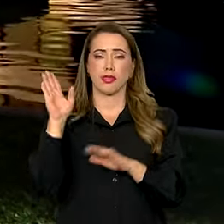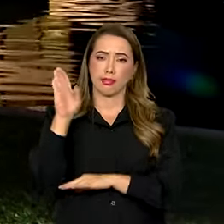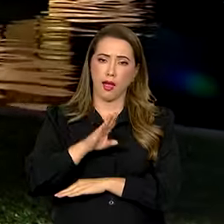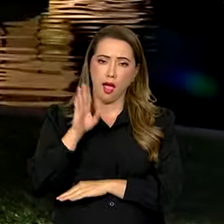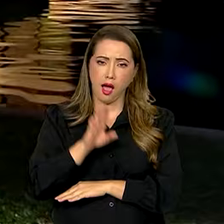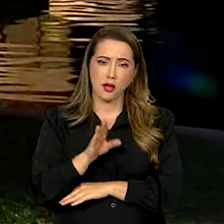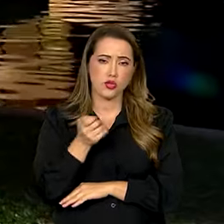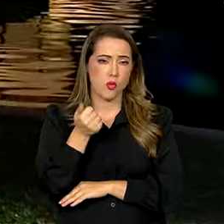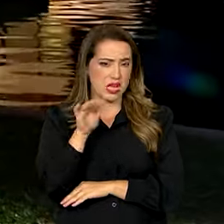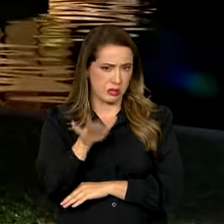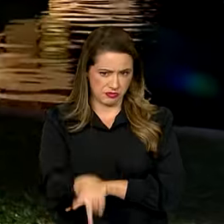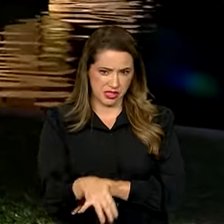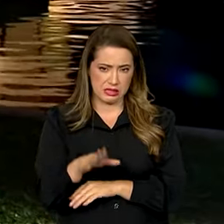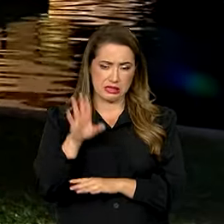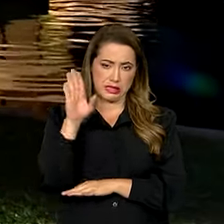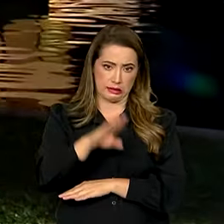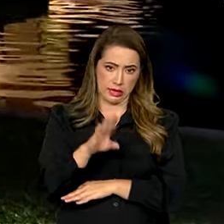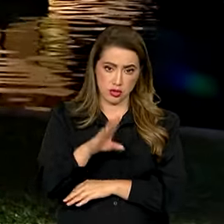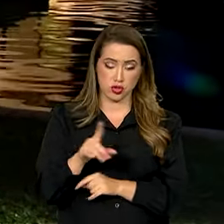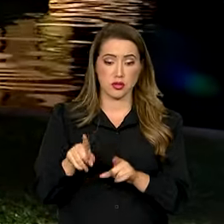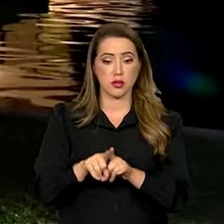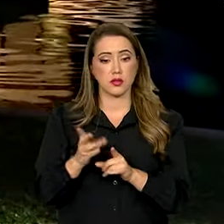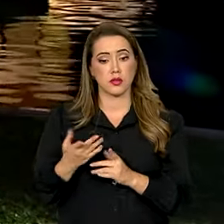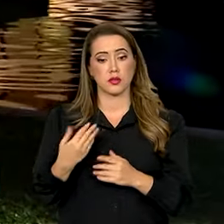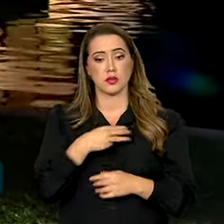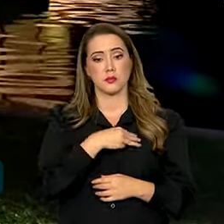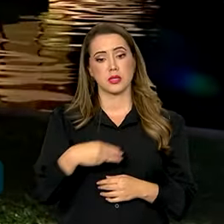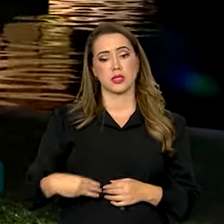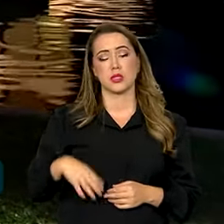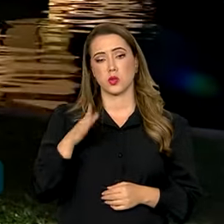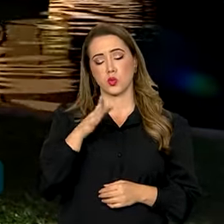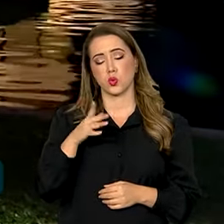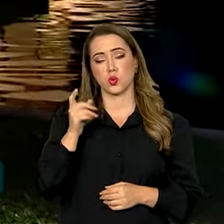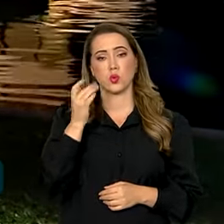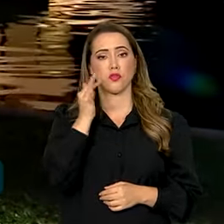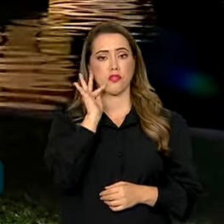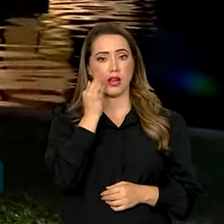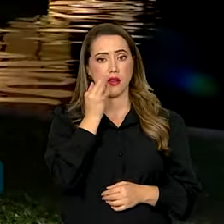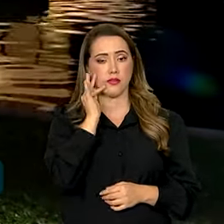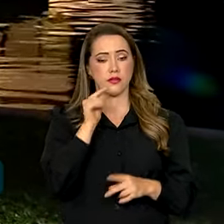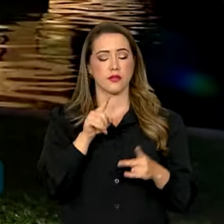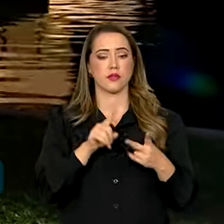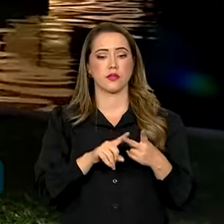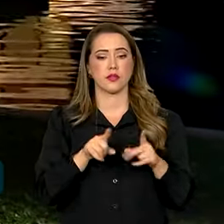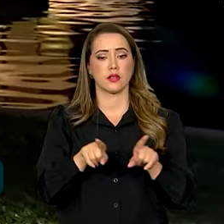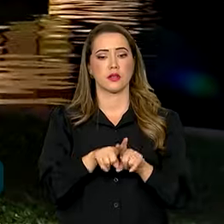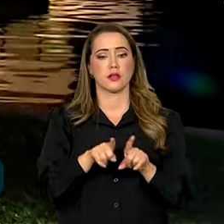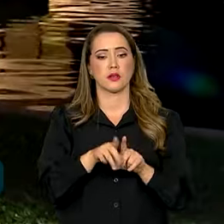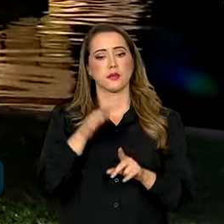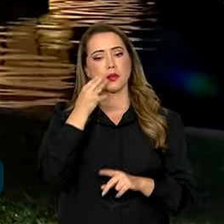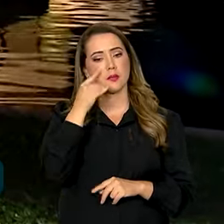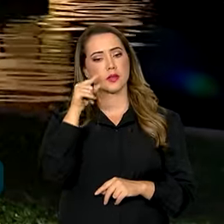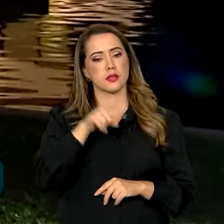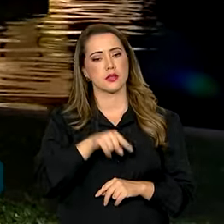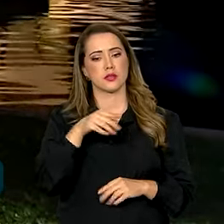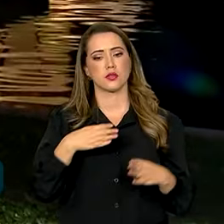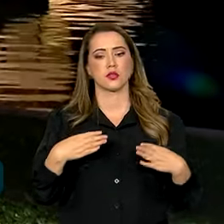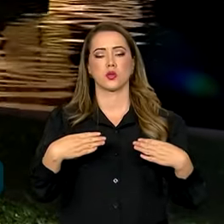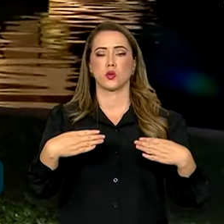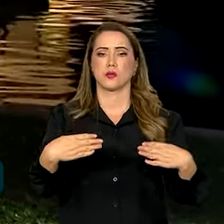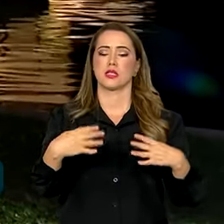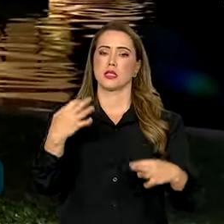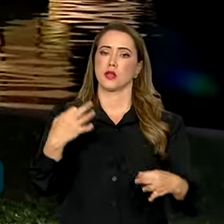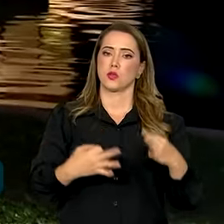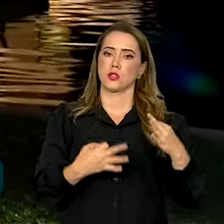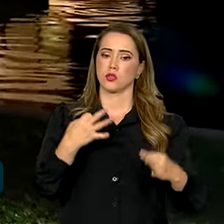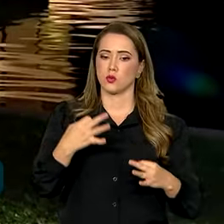aqui no Ministério. Além do ministro Flávio Dino, também estiveram presentes aqui na sede do Ministério da Justiça